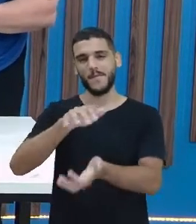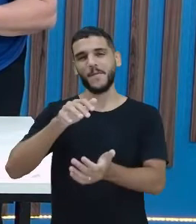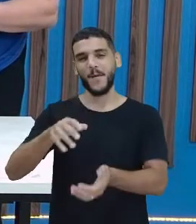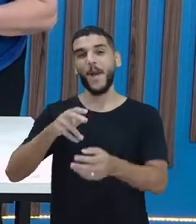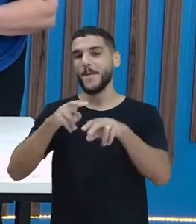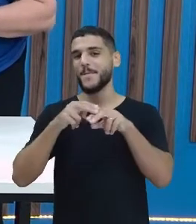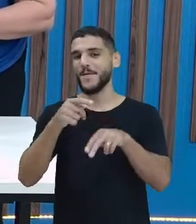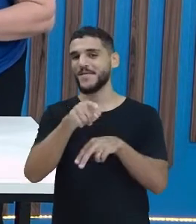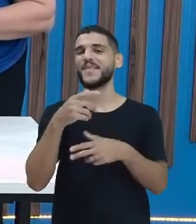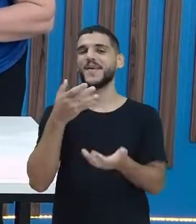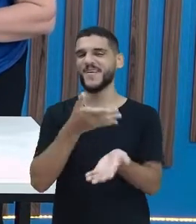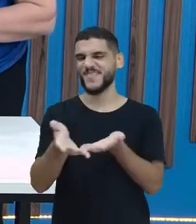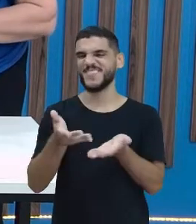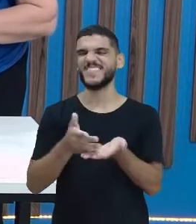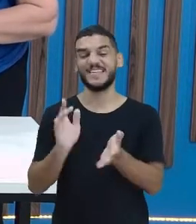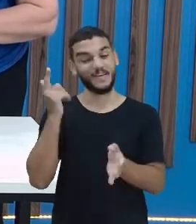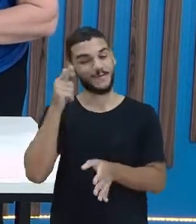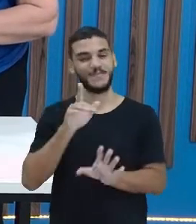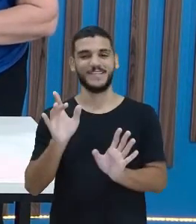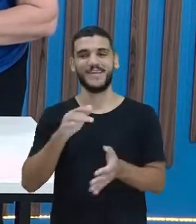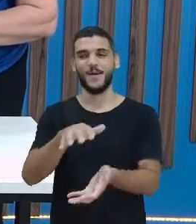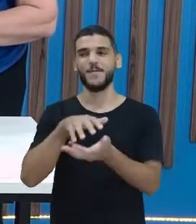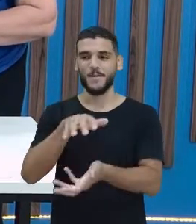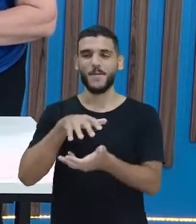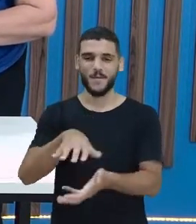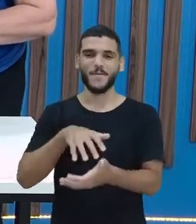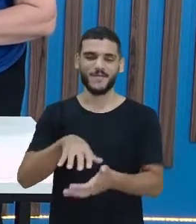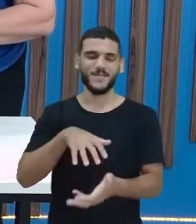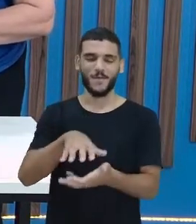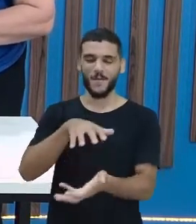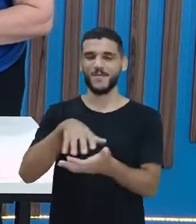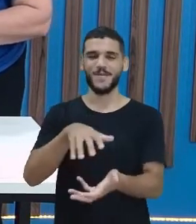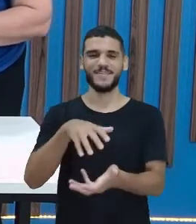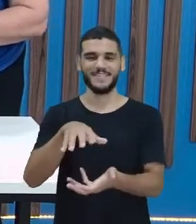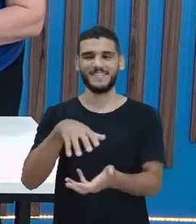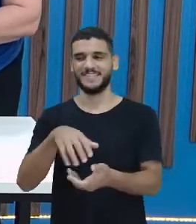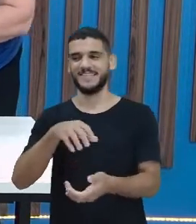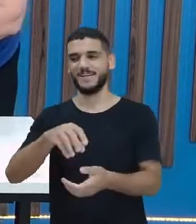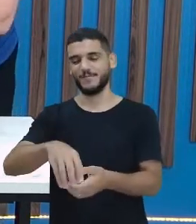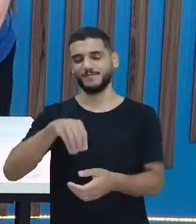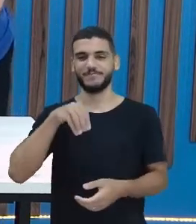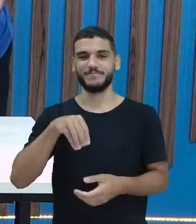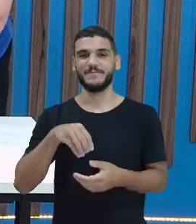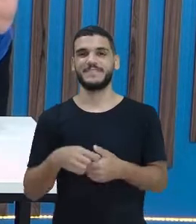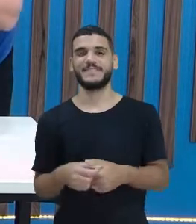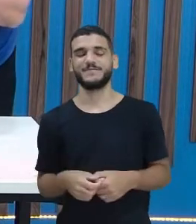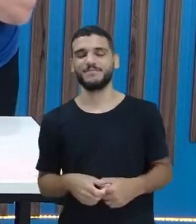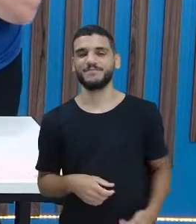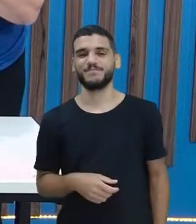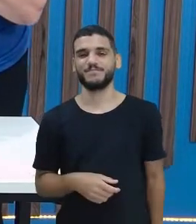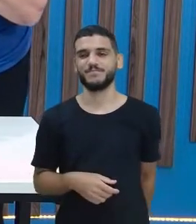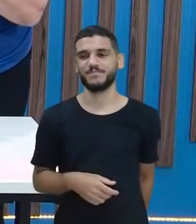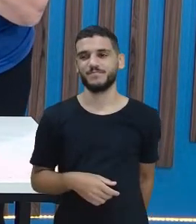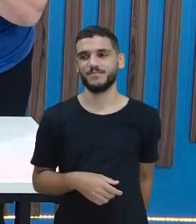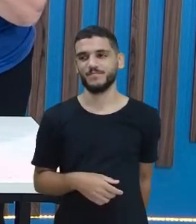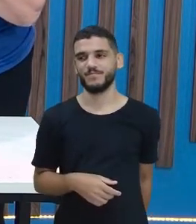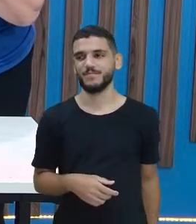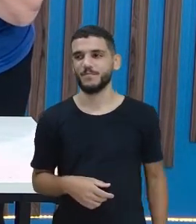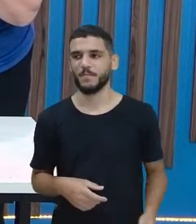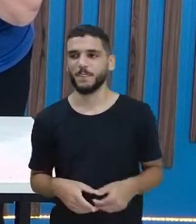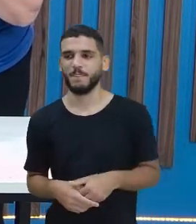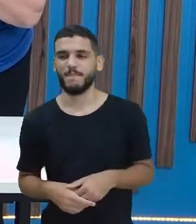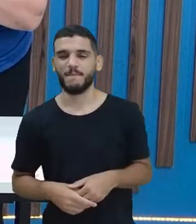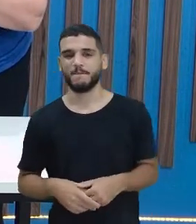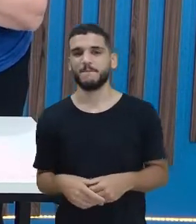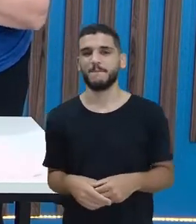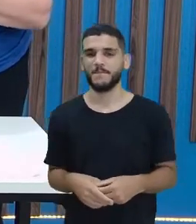começou. Eu acho que ela está puxando os números maiores só para lado dela, quando ela vai tirar. E deixando os bem pequenos para mim. Eita. Se